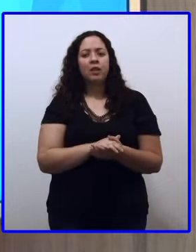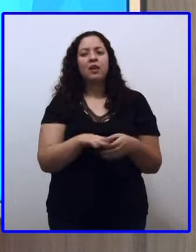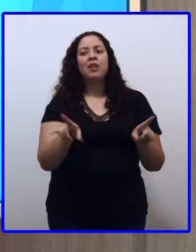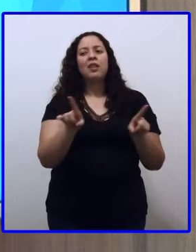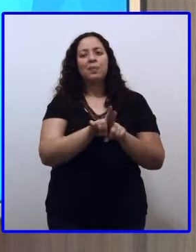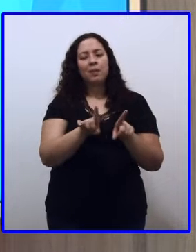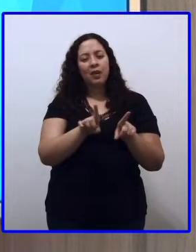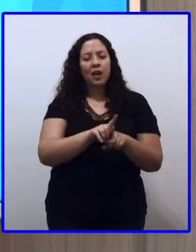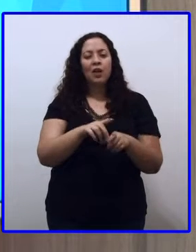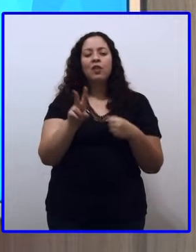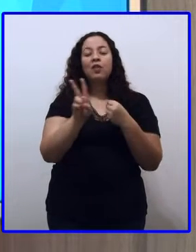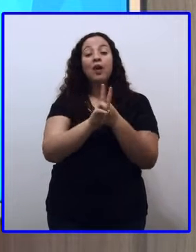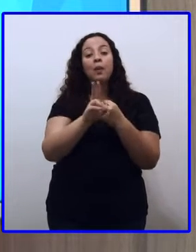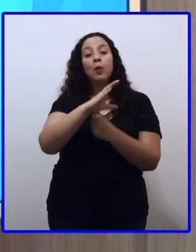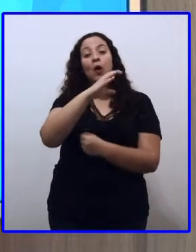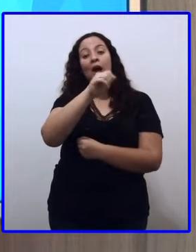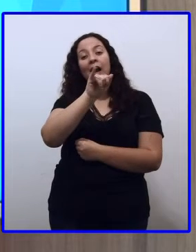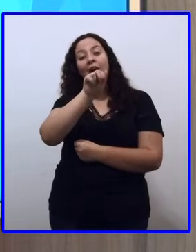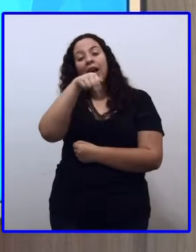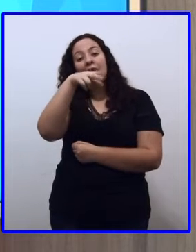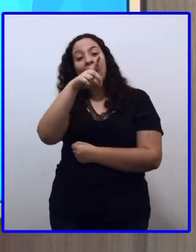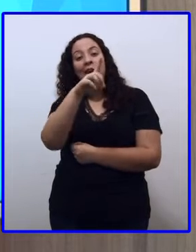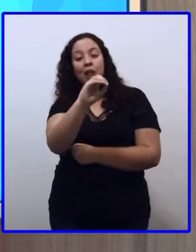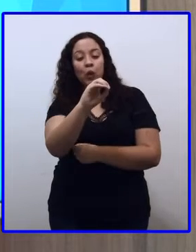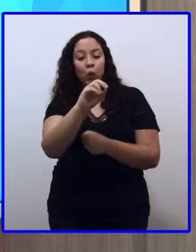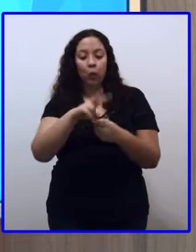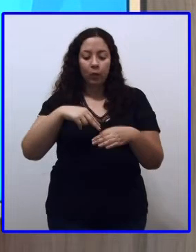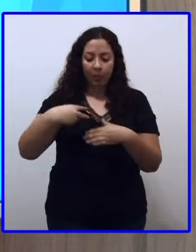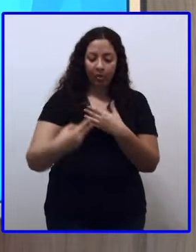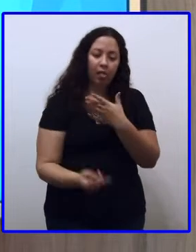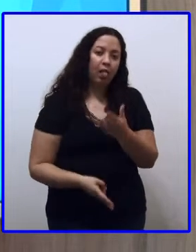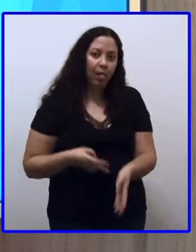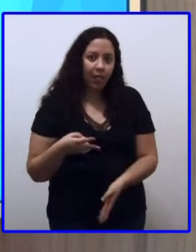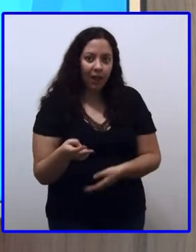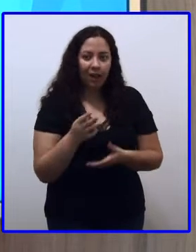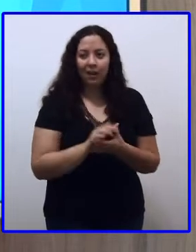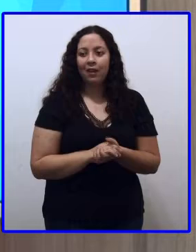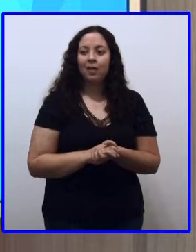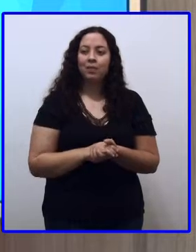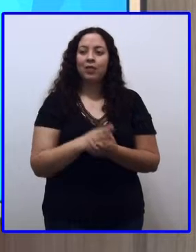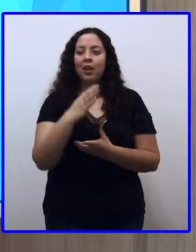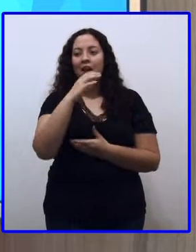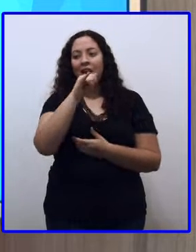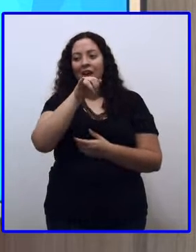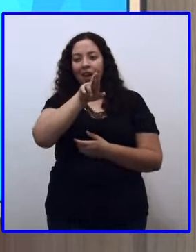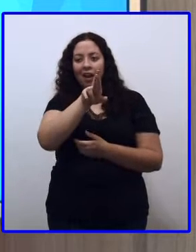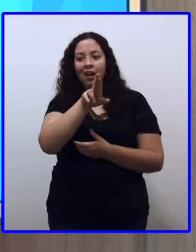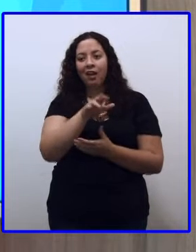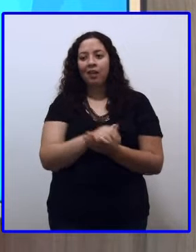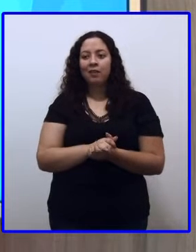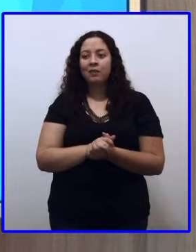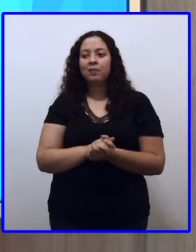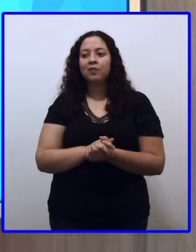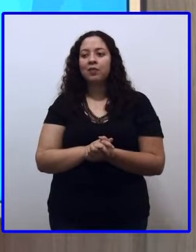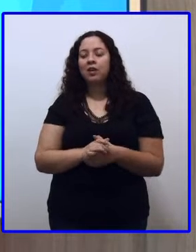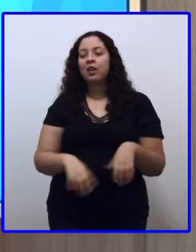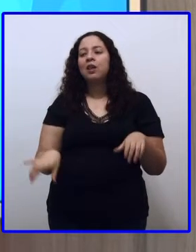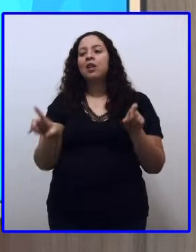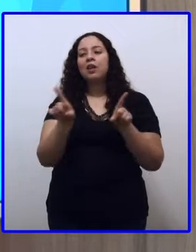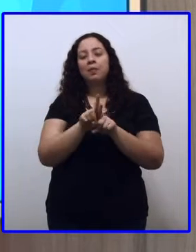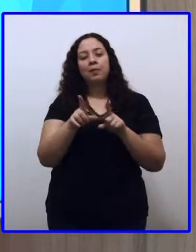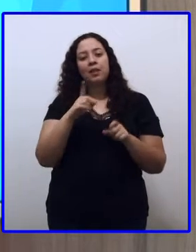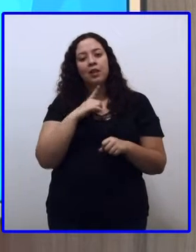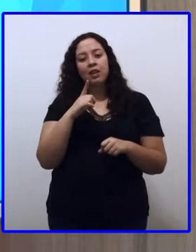Caindo, que é do verbo cair. Novamente, era, que é do verbo ser. E, por último,